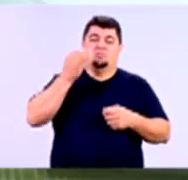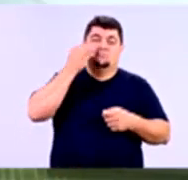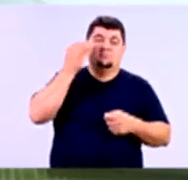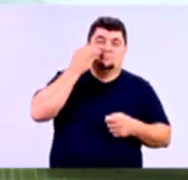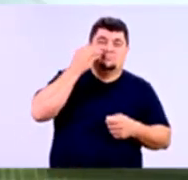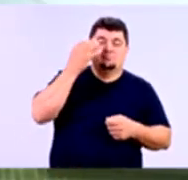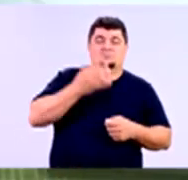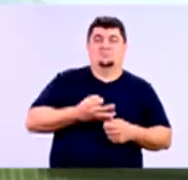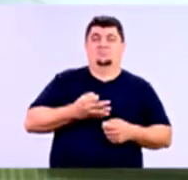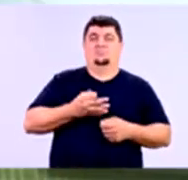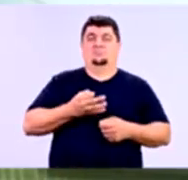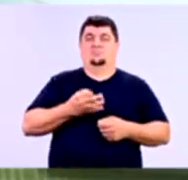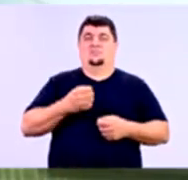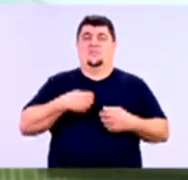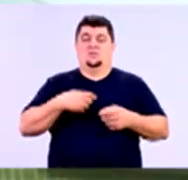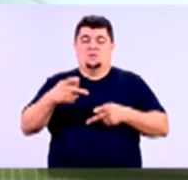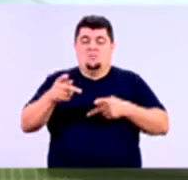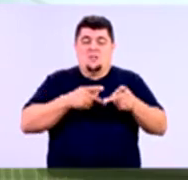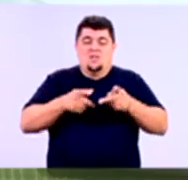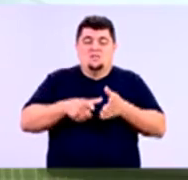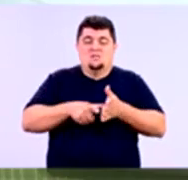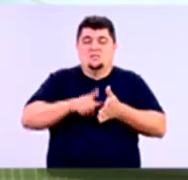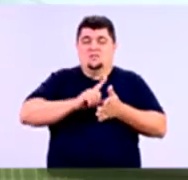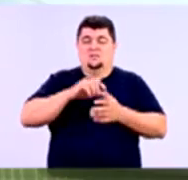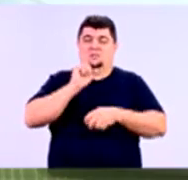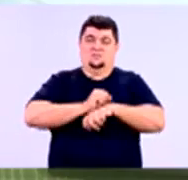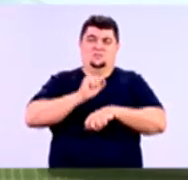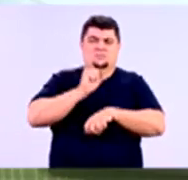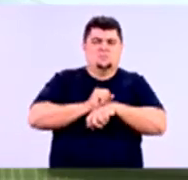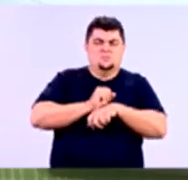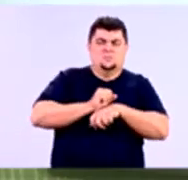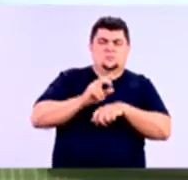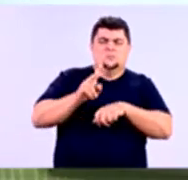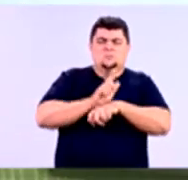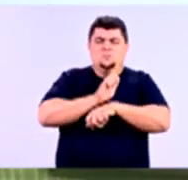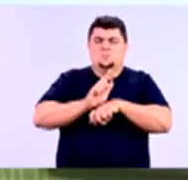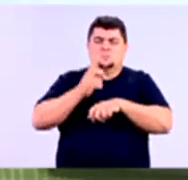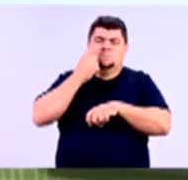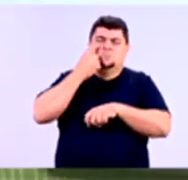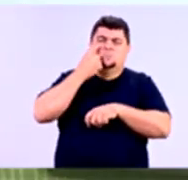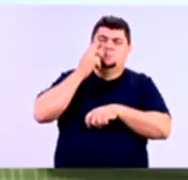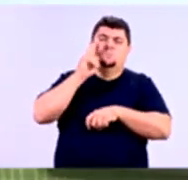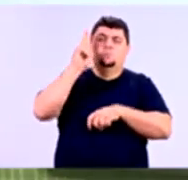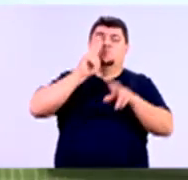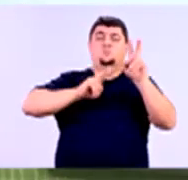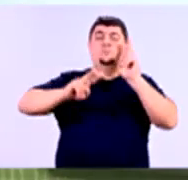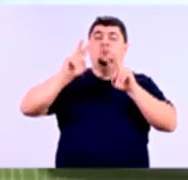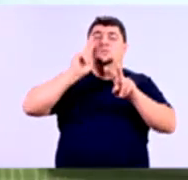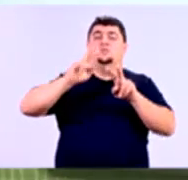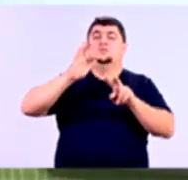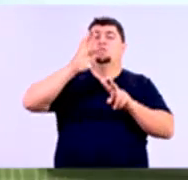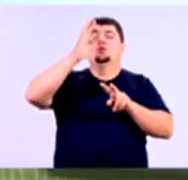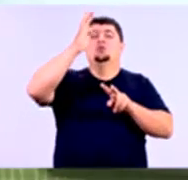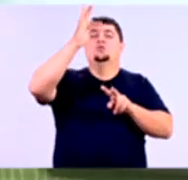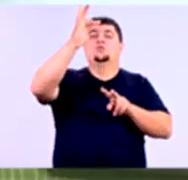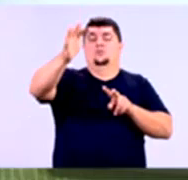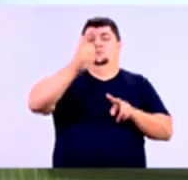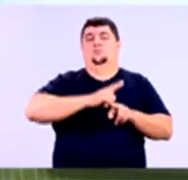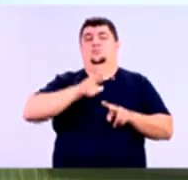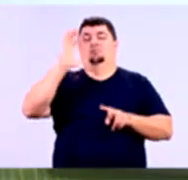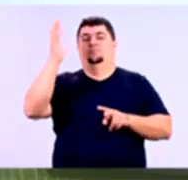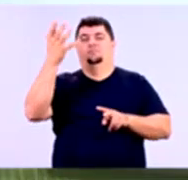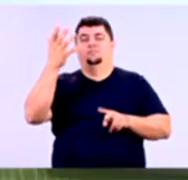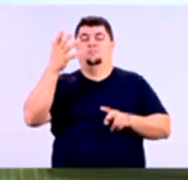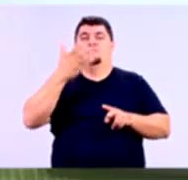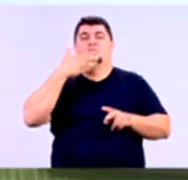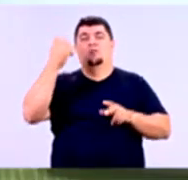negativos. a gente vai se planejar para esperar os cenários e para reagir da menor maneira possível, da maneira mais favorável para